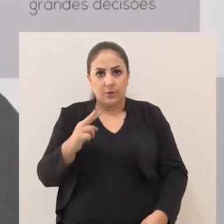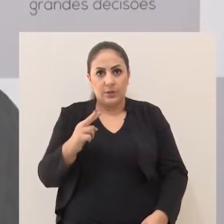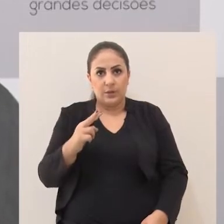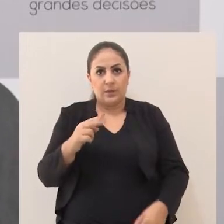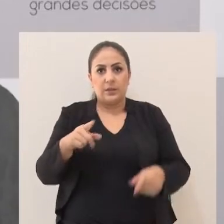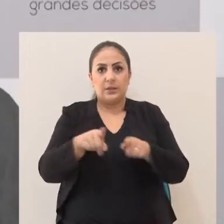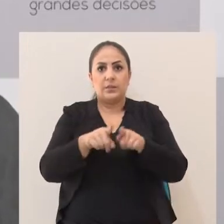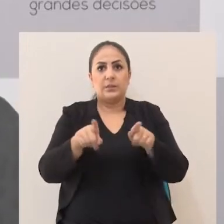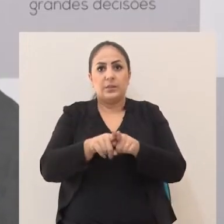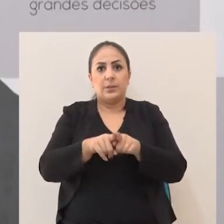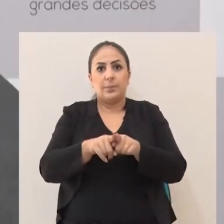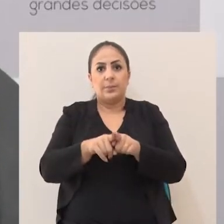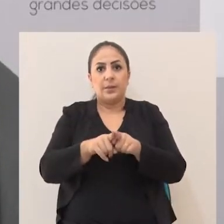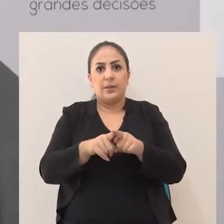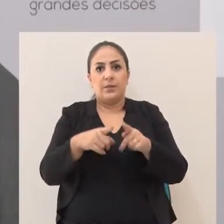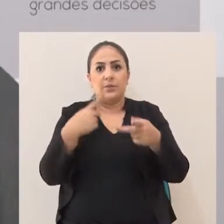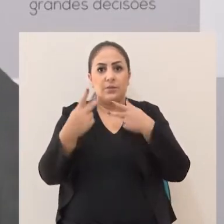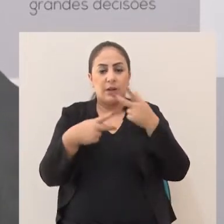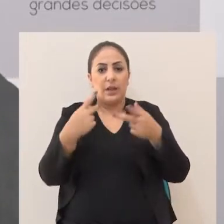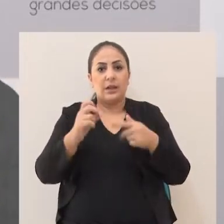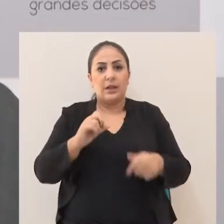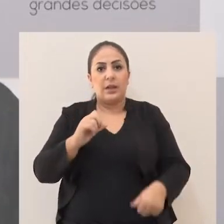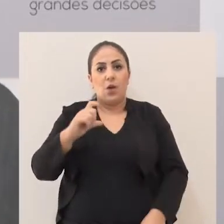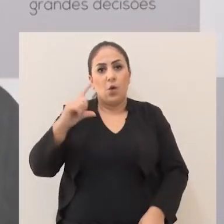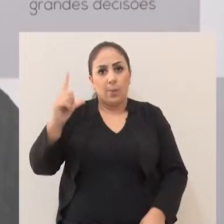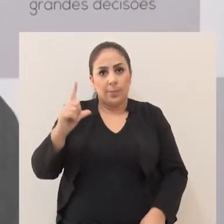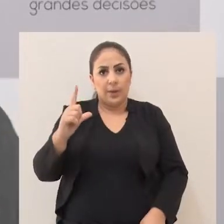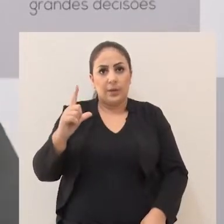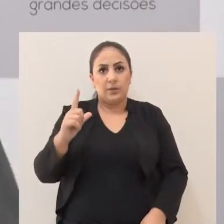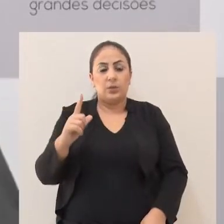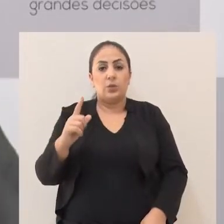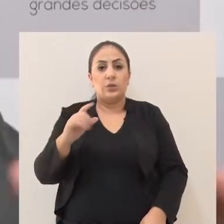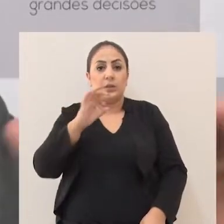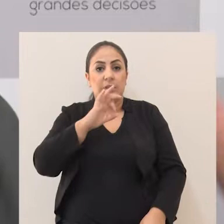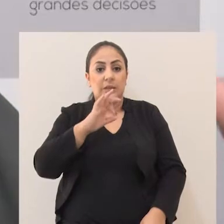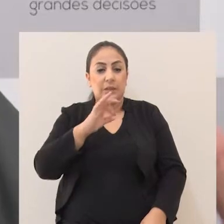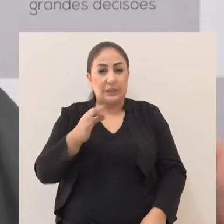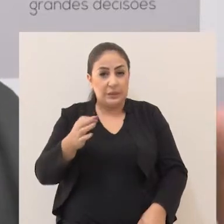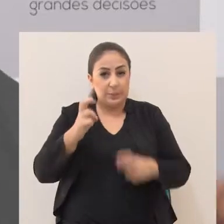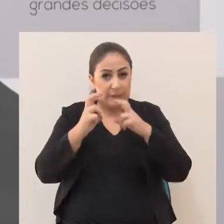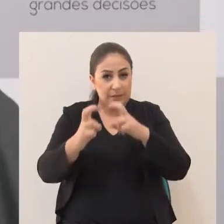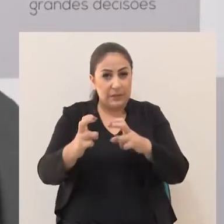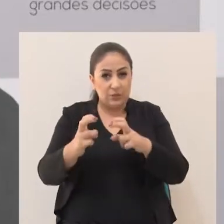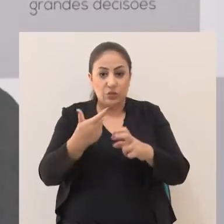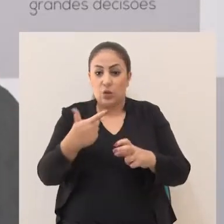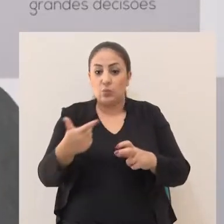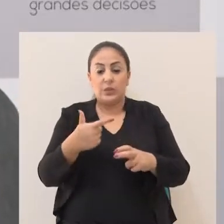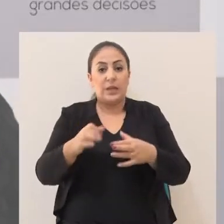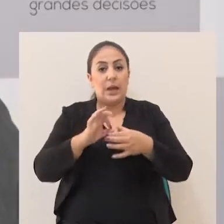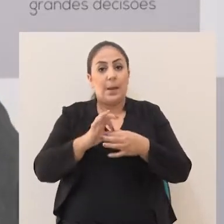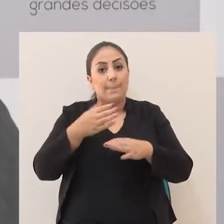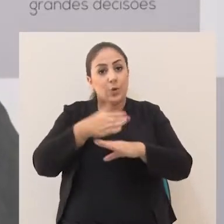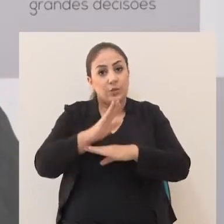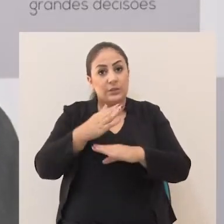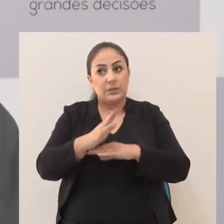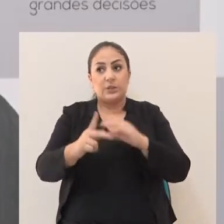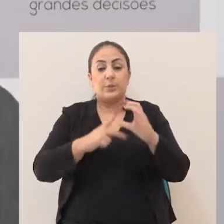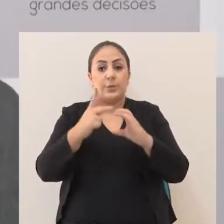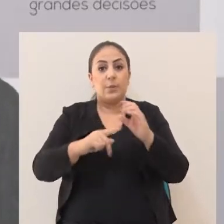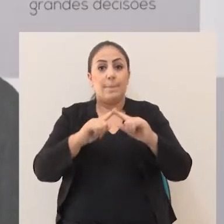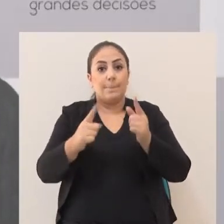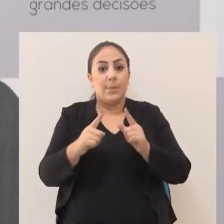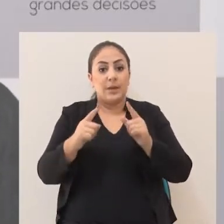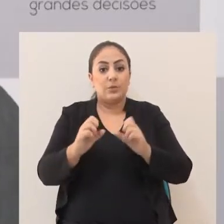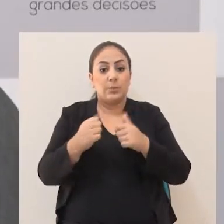exorbitância. E também frisei de que o aumento das passagens no Passo Fundo não passa pelo aval da Câmara dos Vereadores, e sim